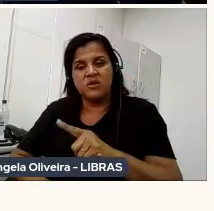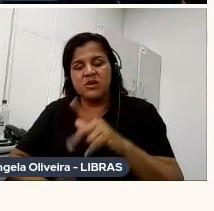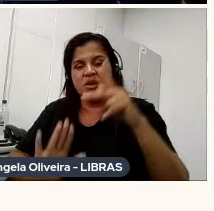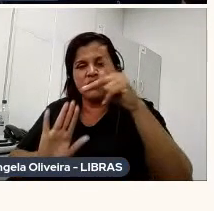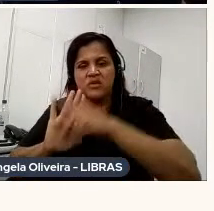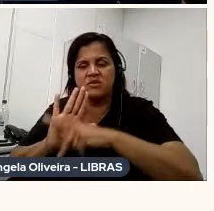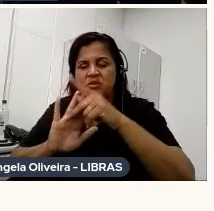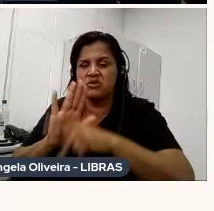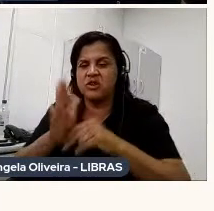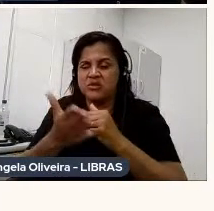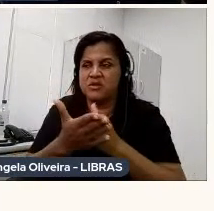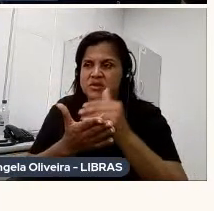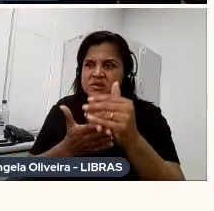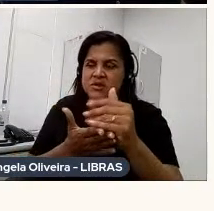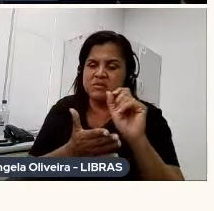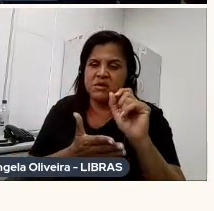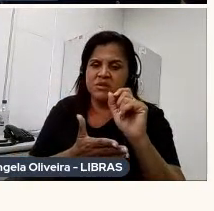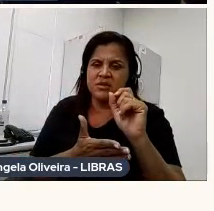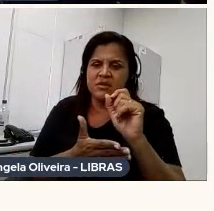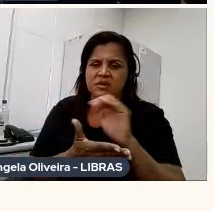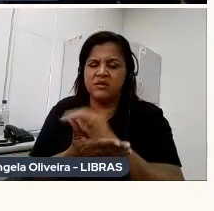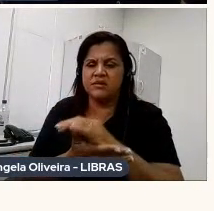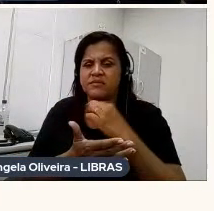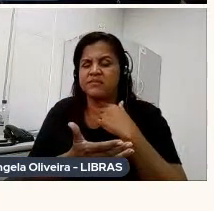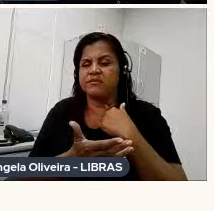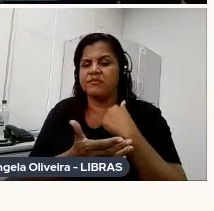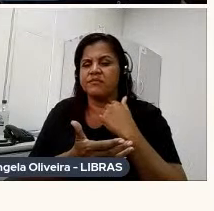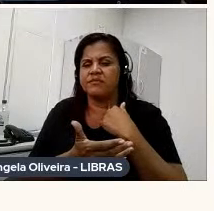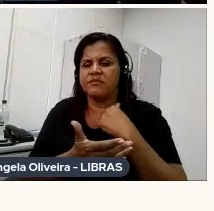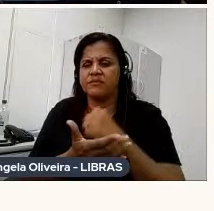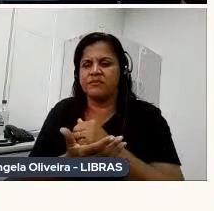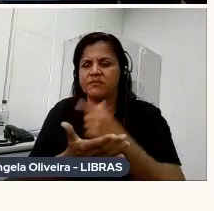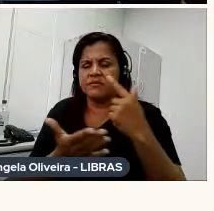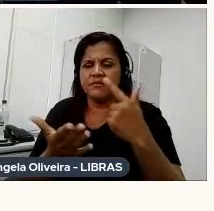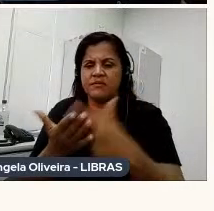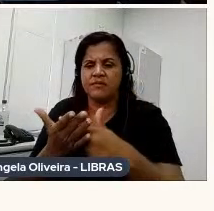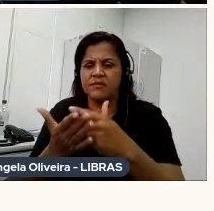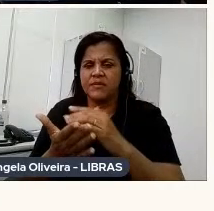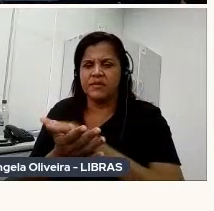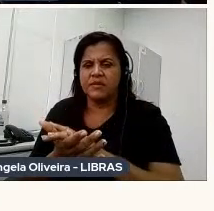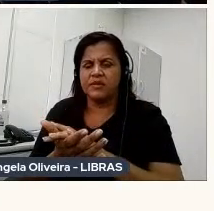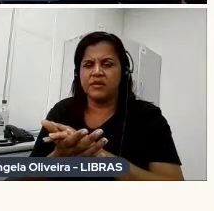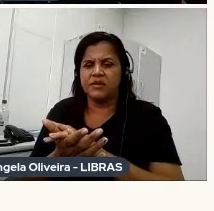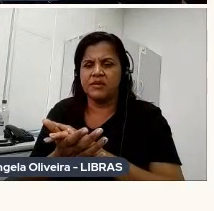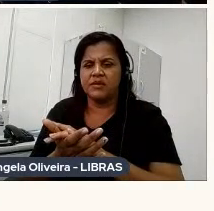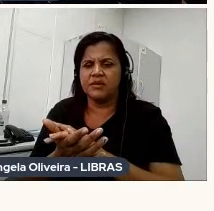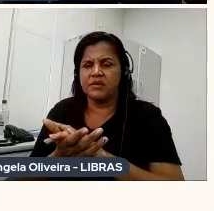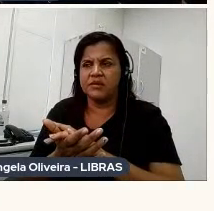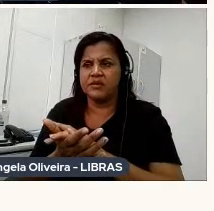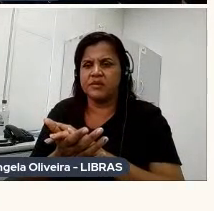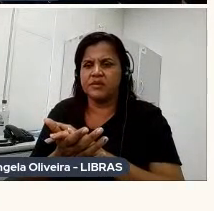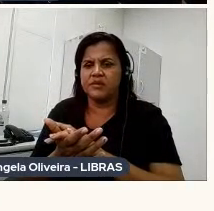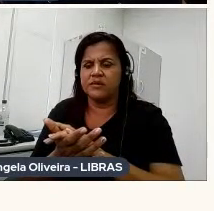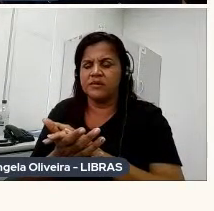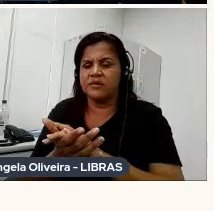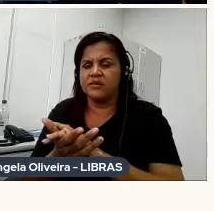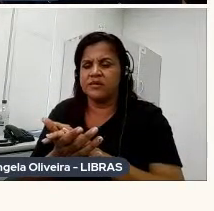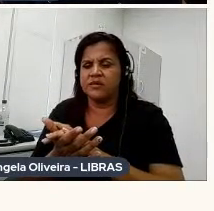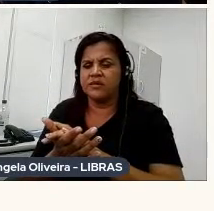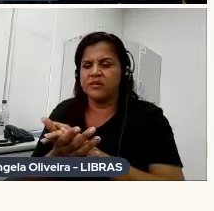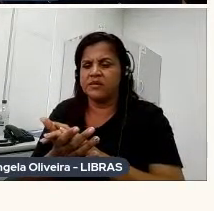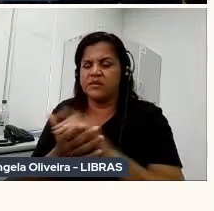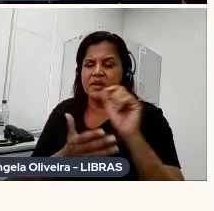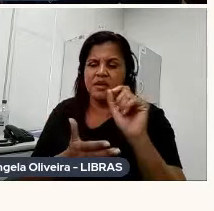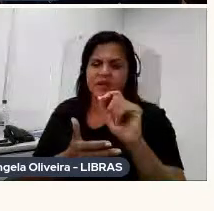ainda ia ser uma mescla de live action com stop motion. e quando ganhou, no dia que